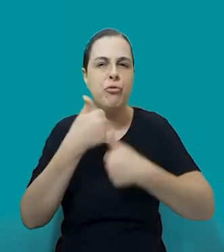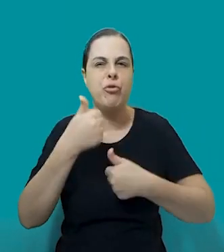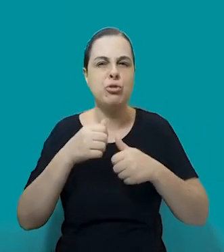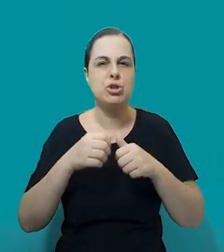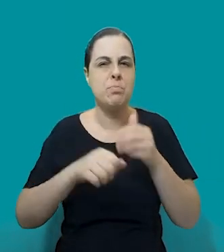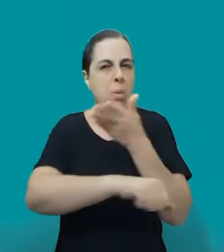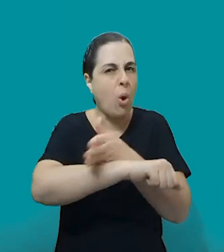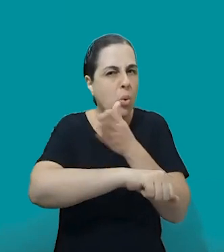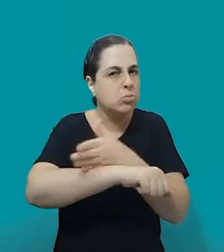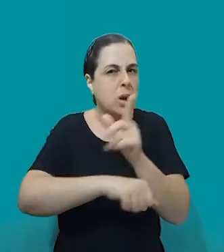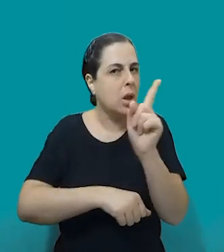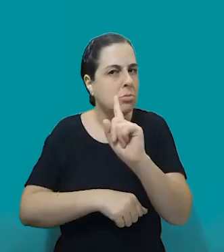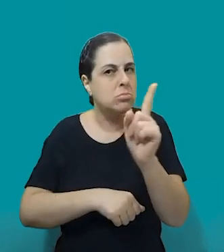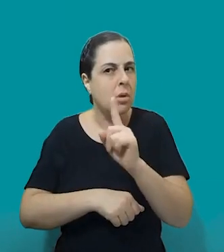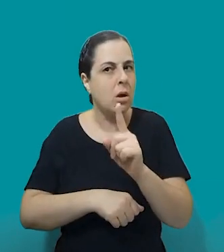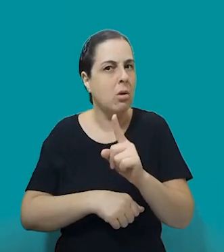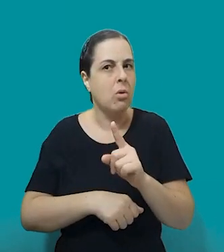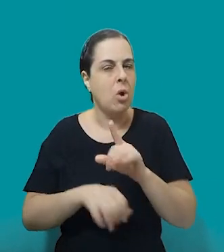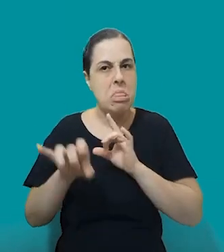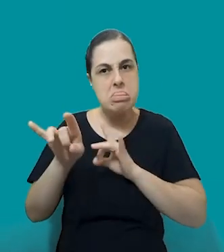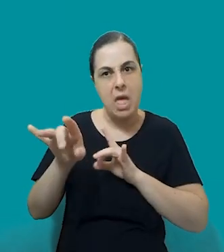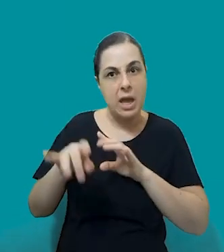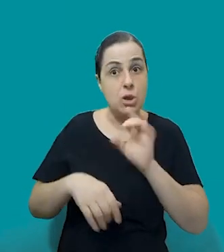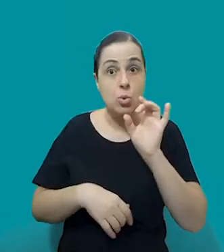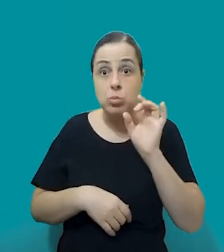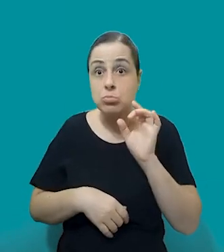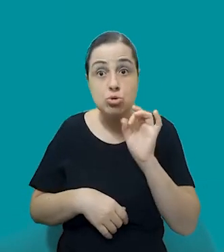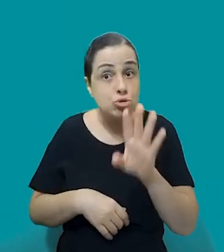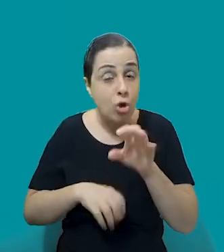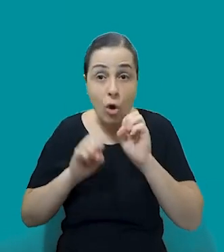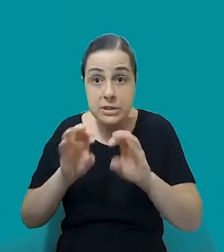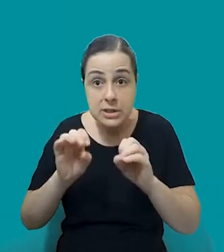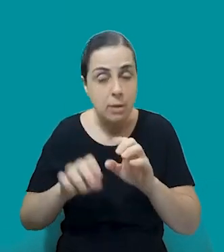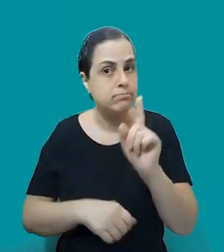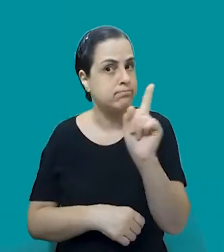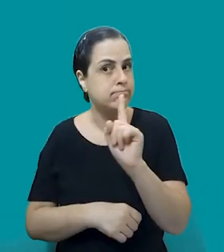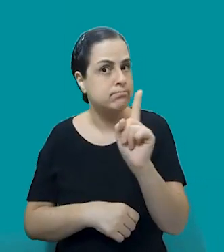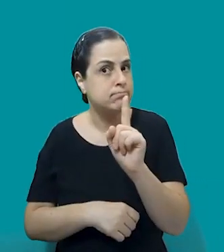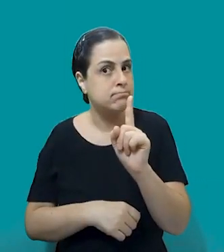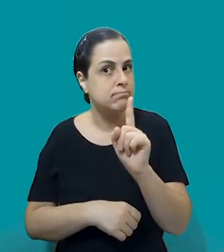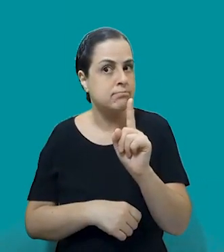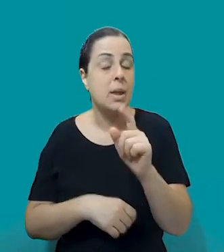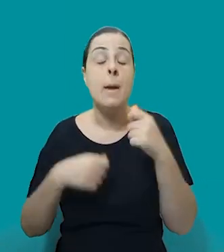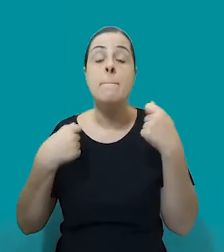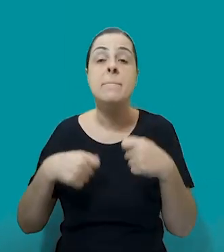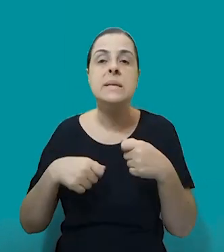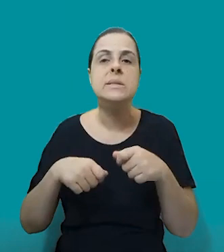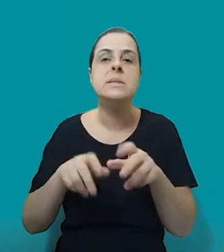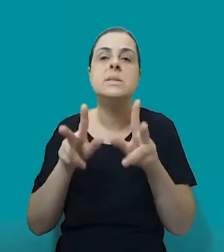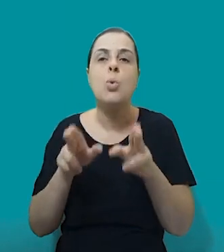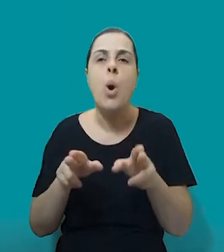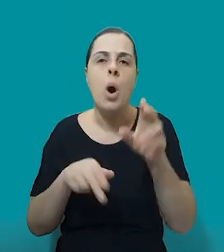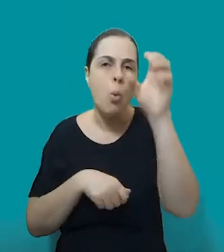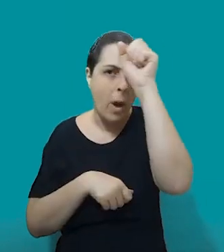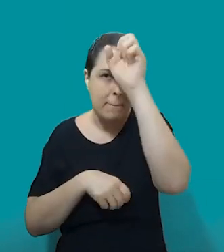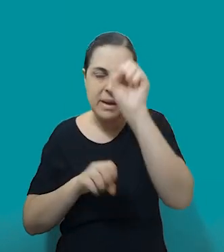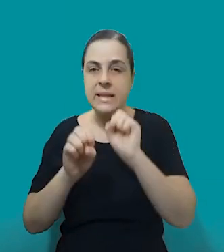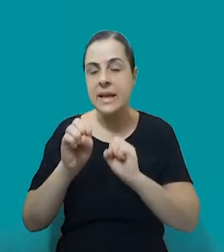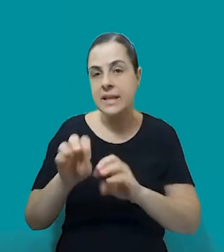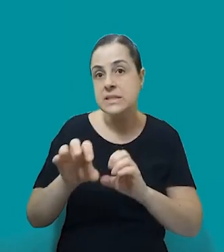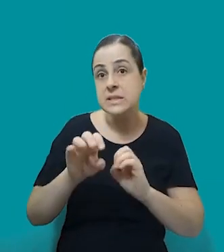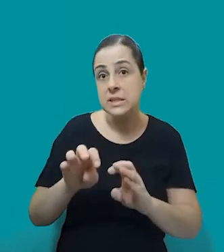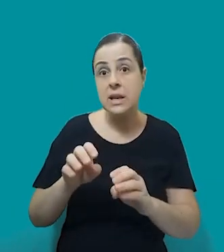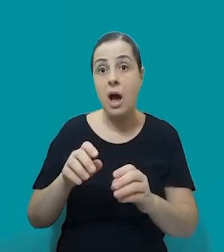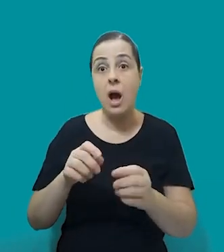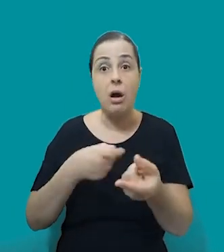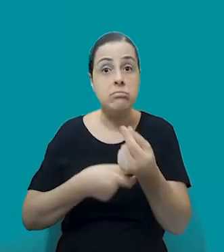a equipe técnica, né? É, ele tem que também aprender, por exemplo, educação financeira, ele tem que aprender a controlar ali os